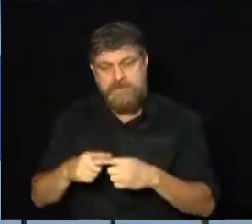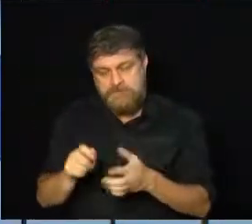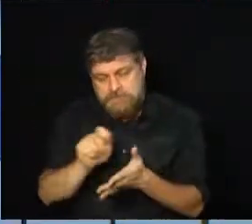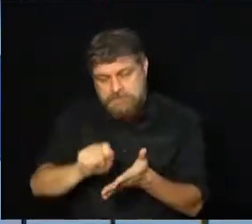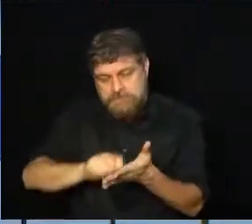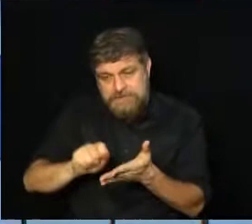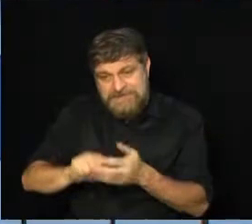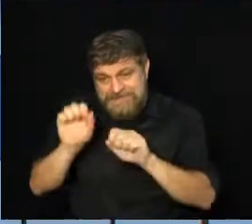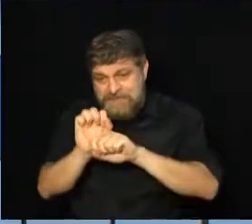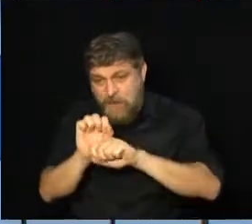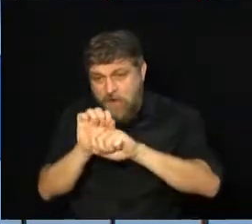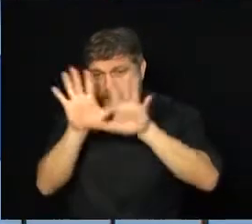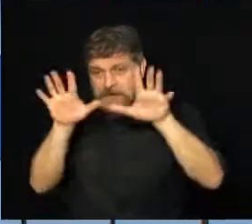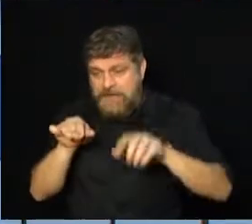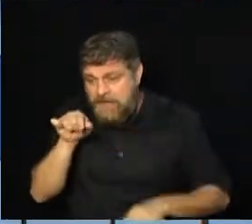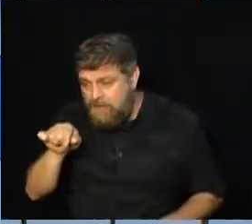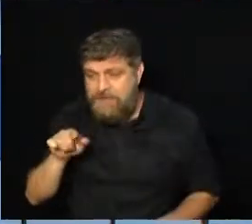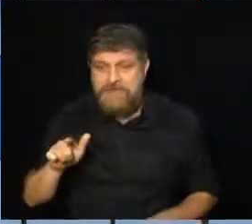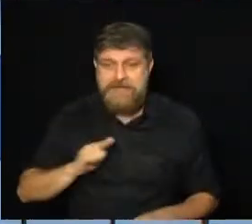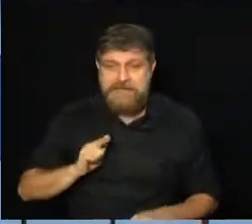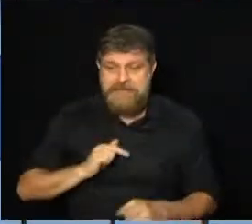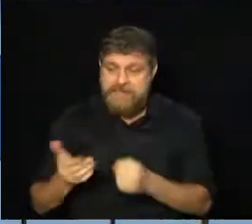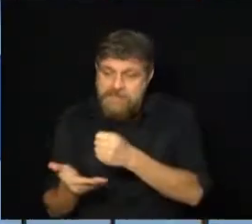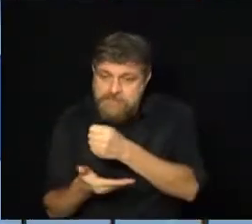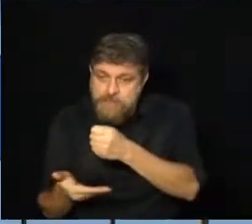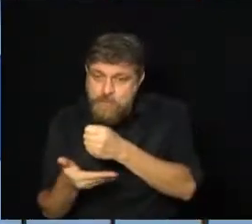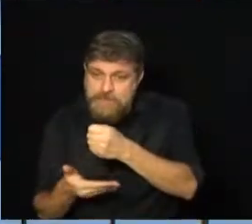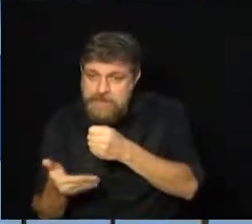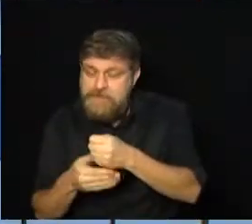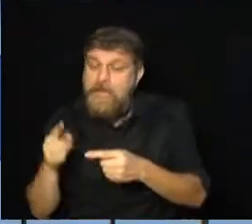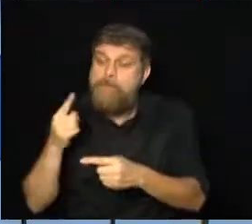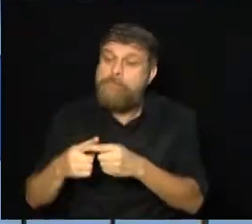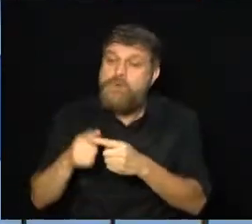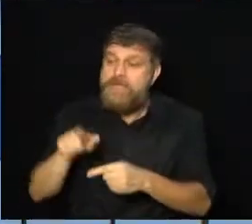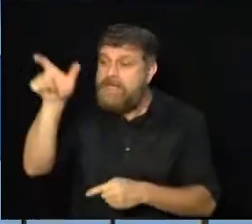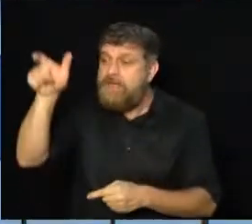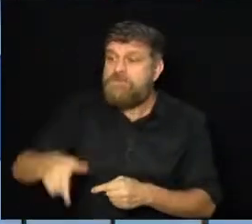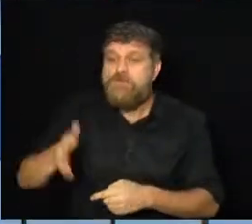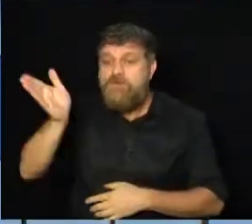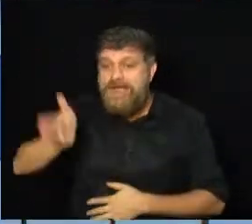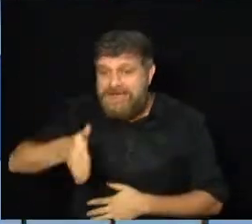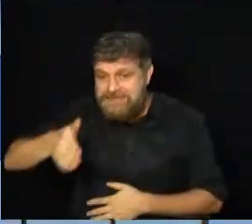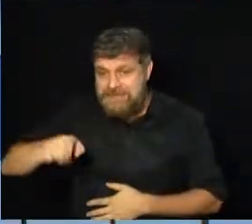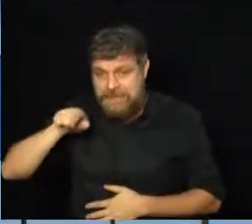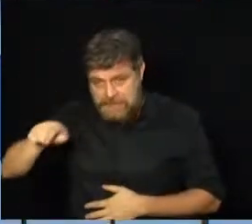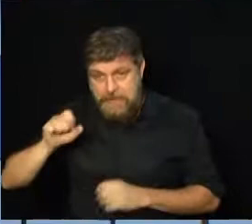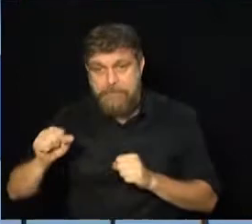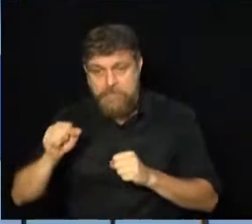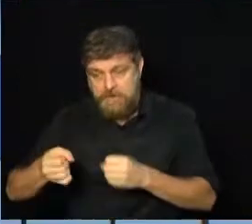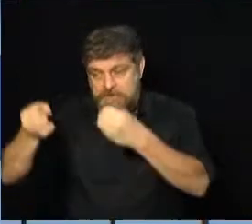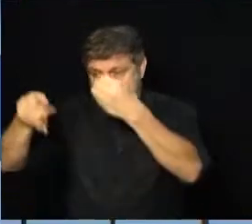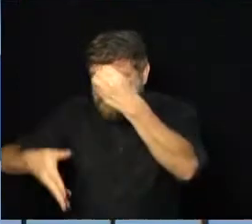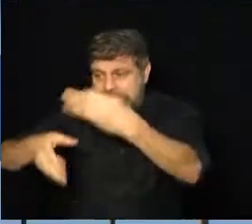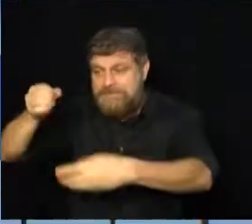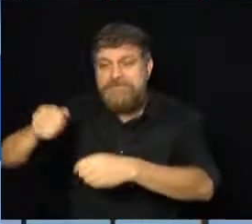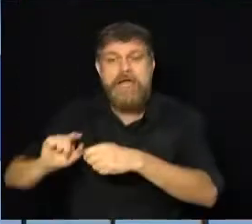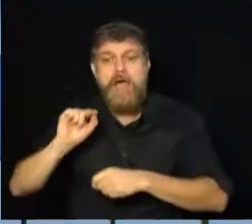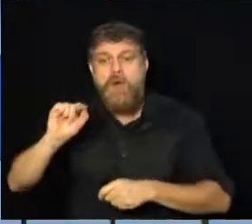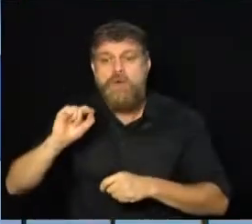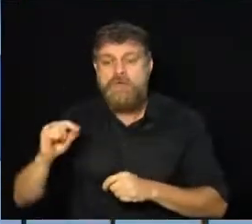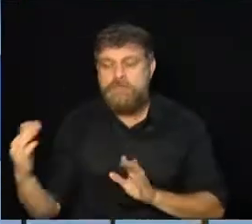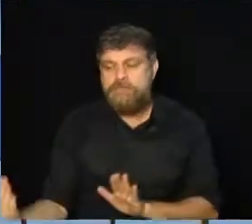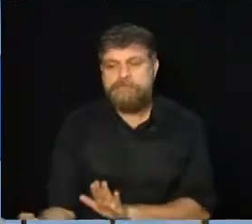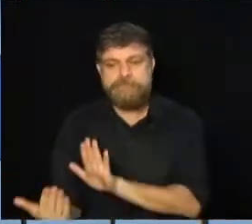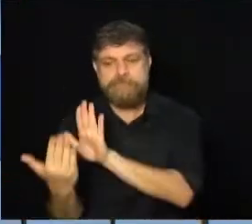clara e devidamente fundamentada do motivo, além de garantir ao prestador de serviço o